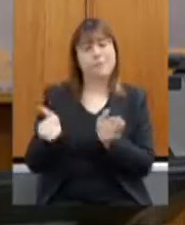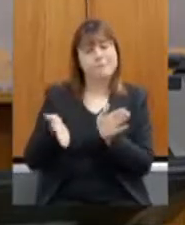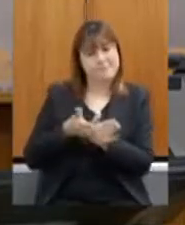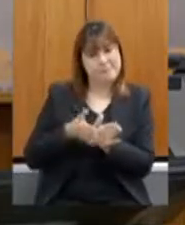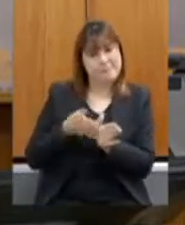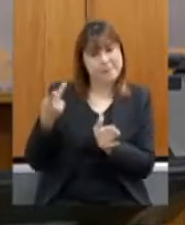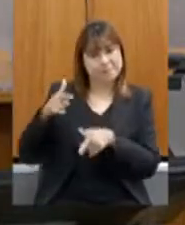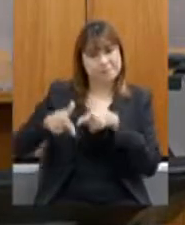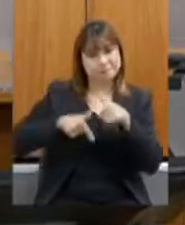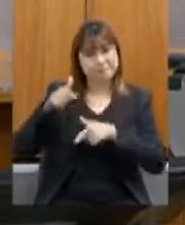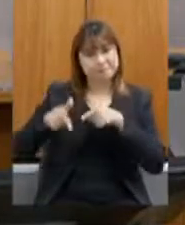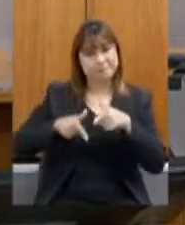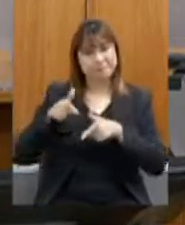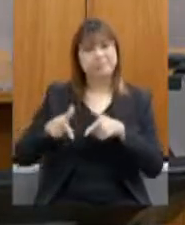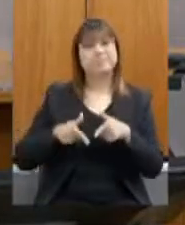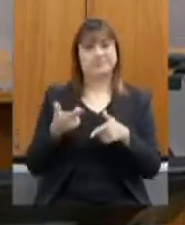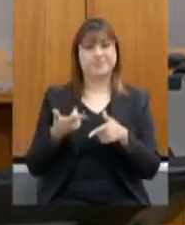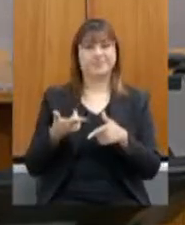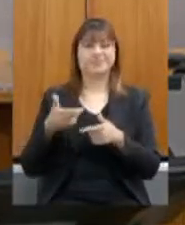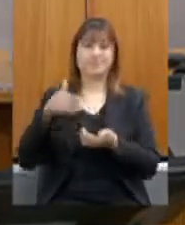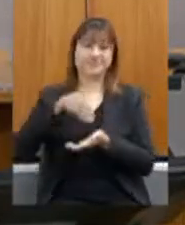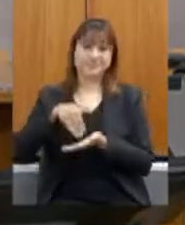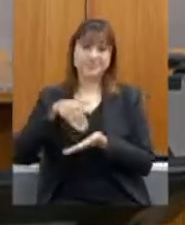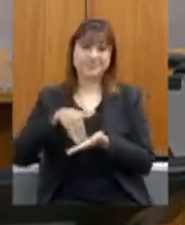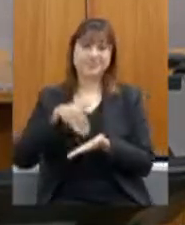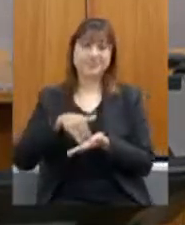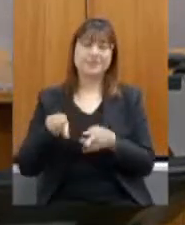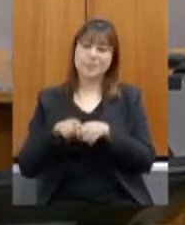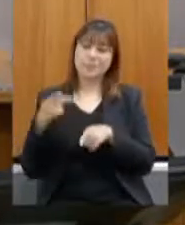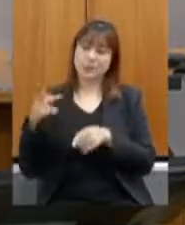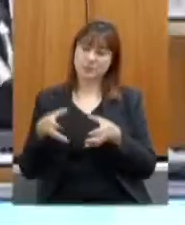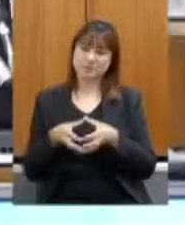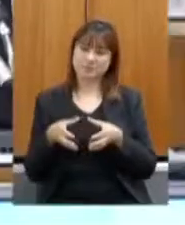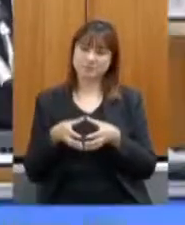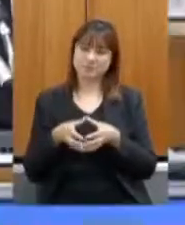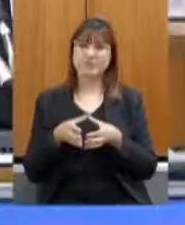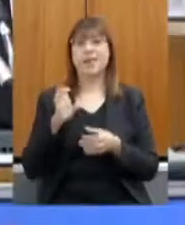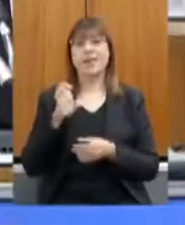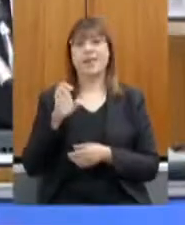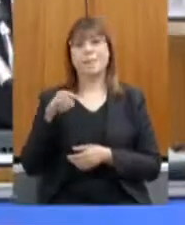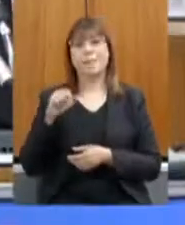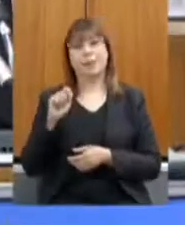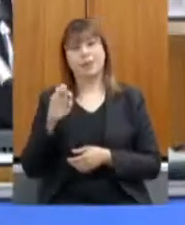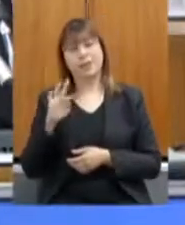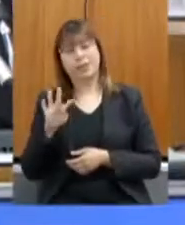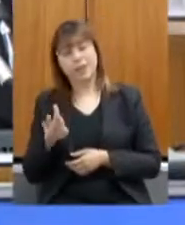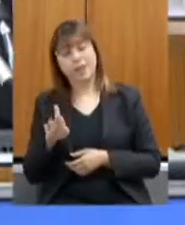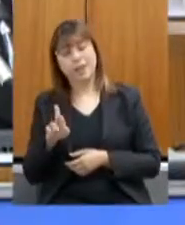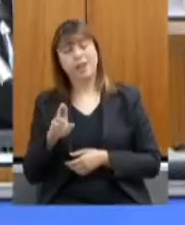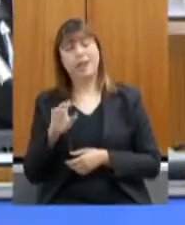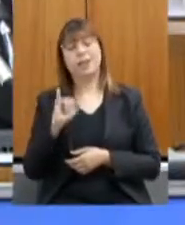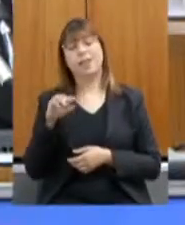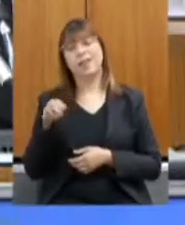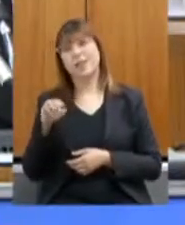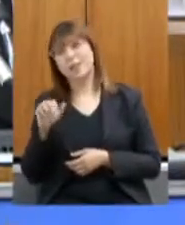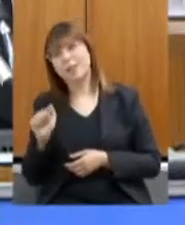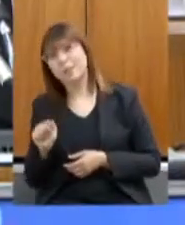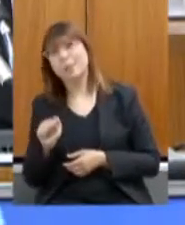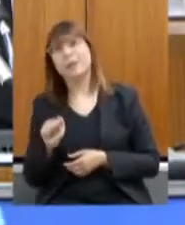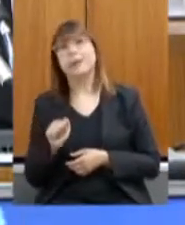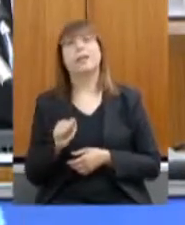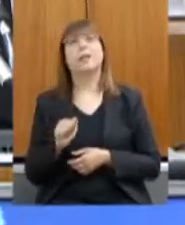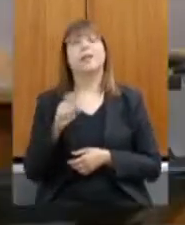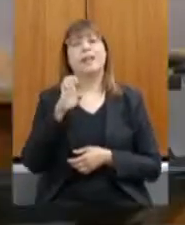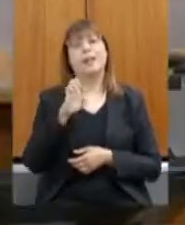trabalho que você vem fazendo à frente da Secretaria, da sua equipe, tanto da EMATER, IMA, EPAMIG, todos os órgãos